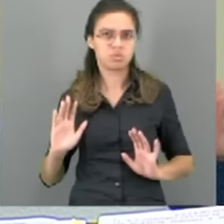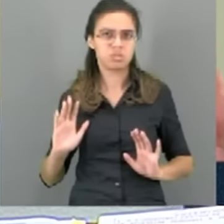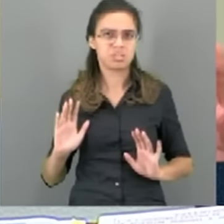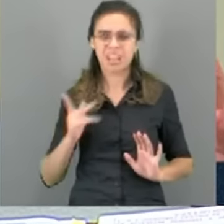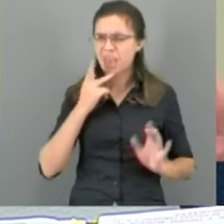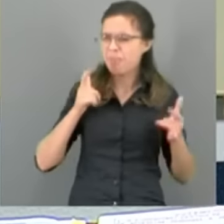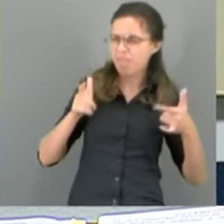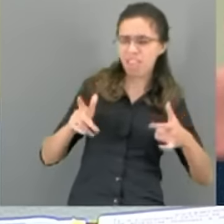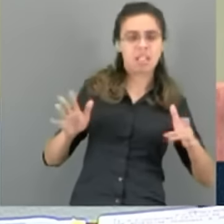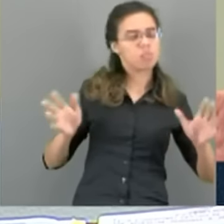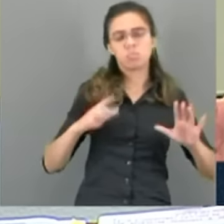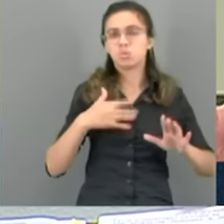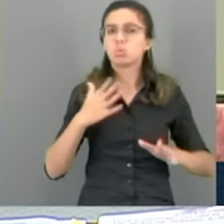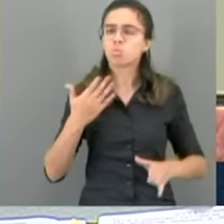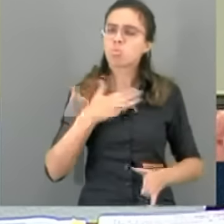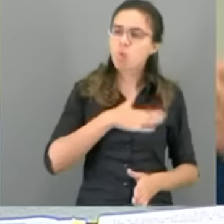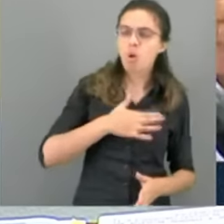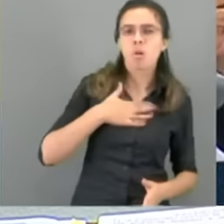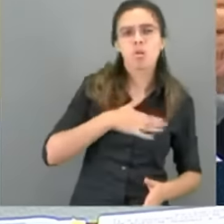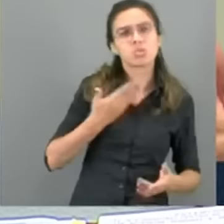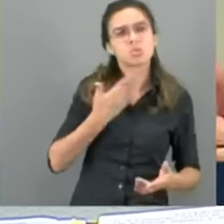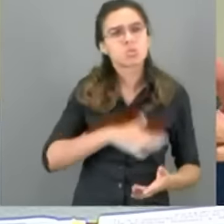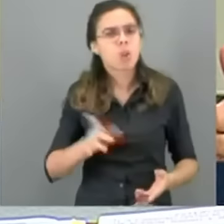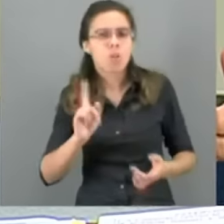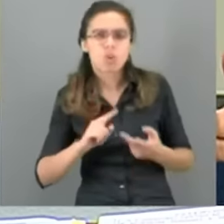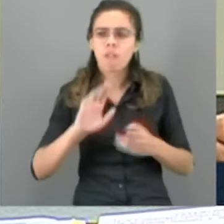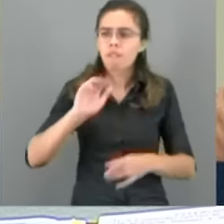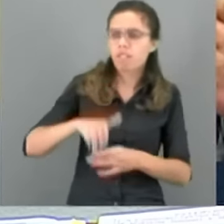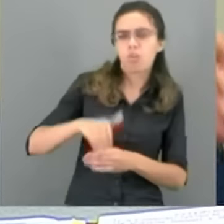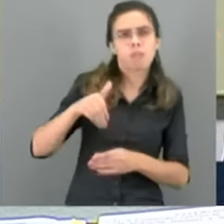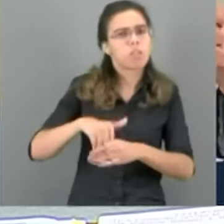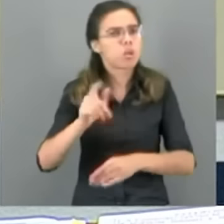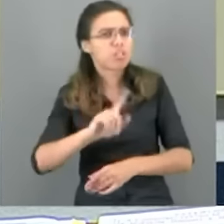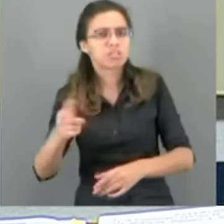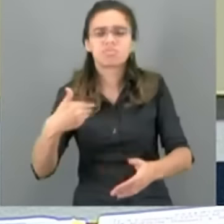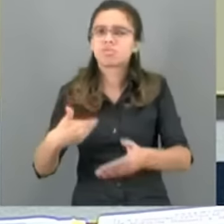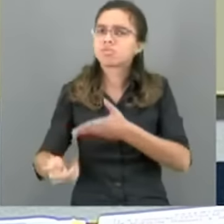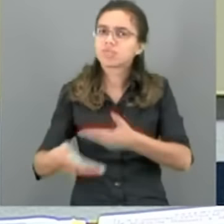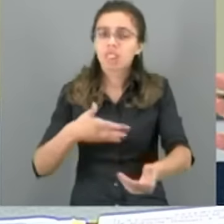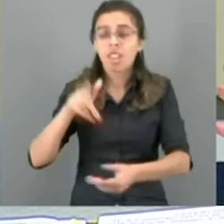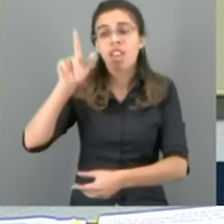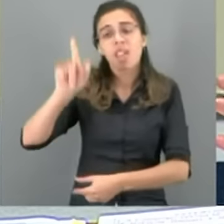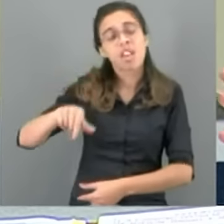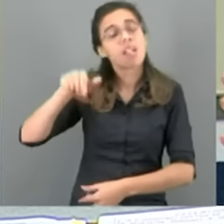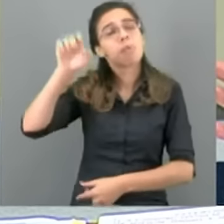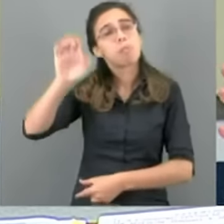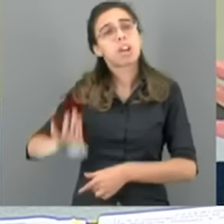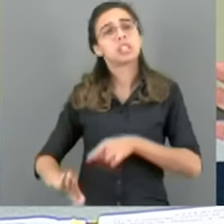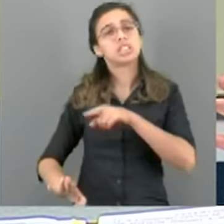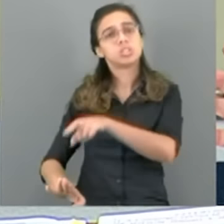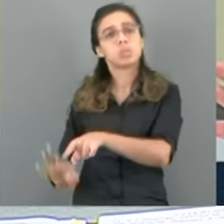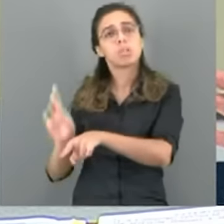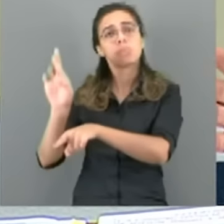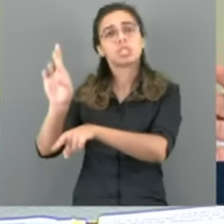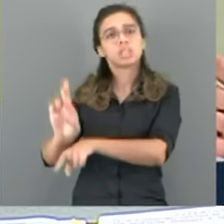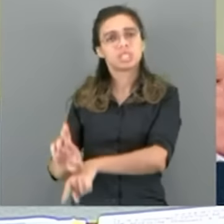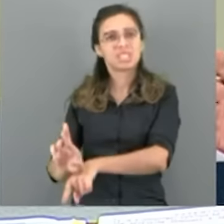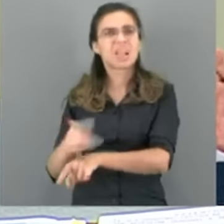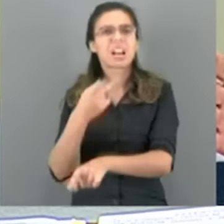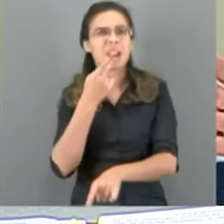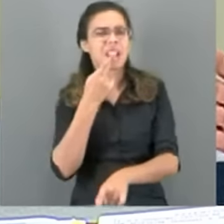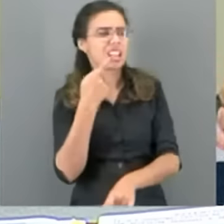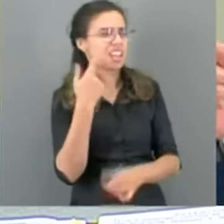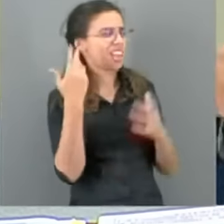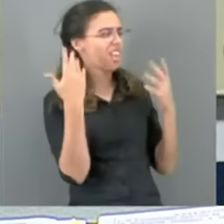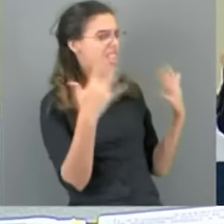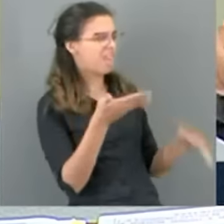Gostando ou não dele, votando ou não dele, ele é o Brasil. Não dá para aplaudir o Milley, que está dando uma de moleque,